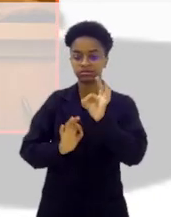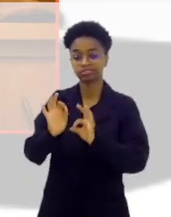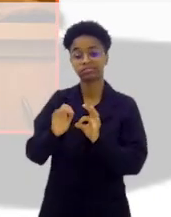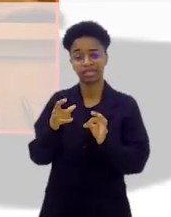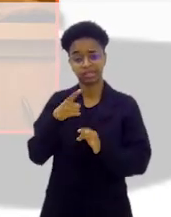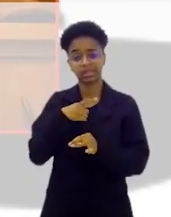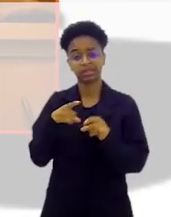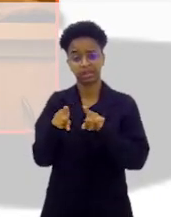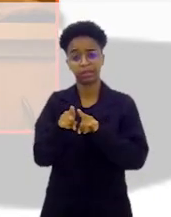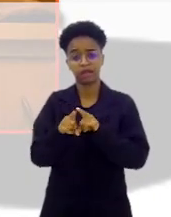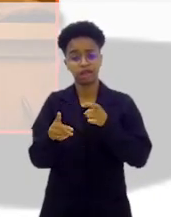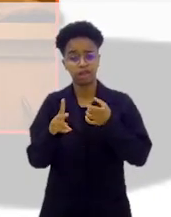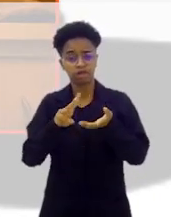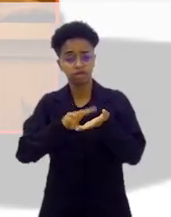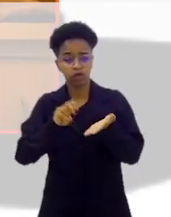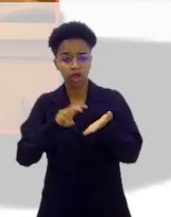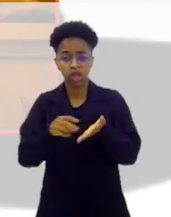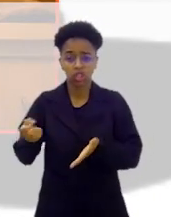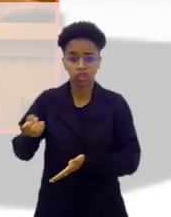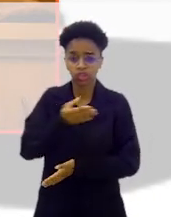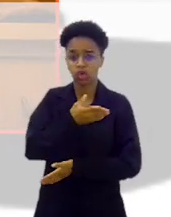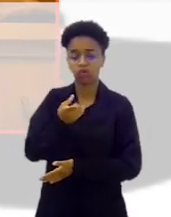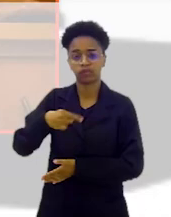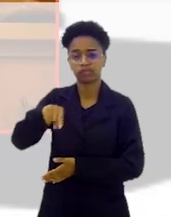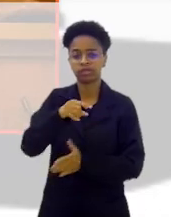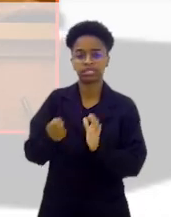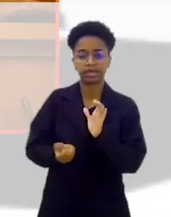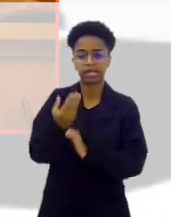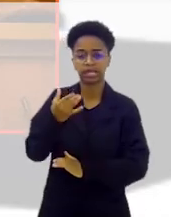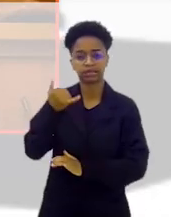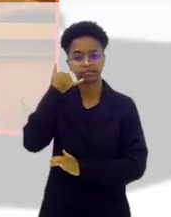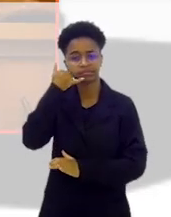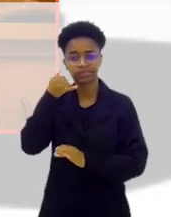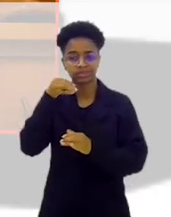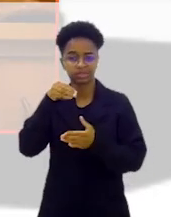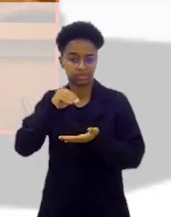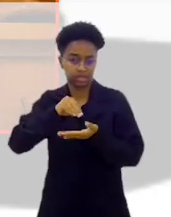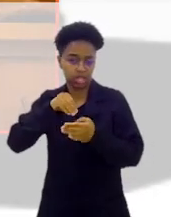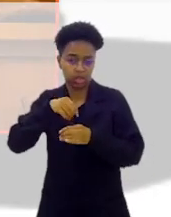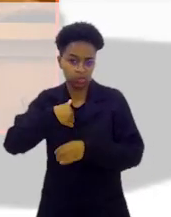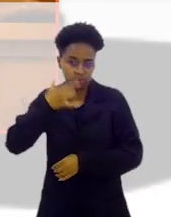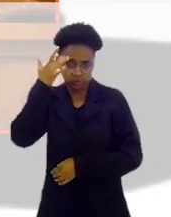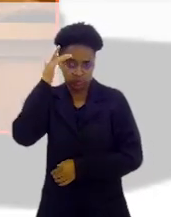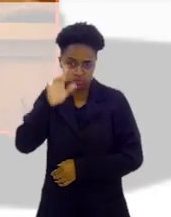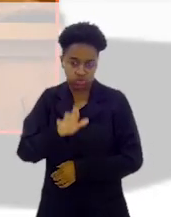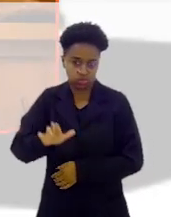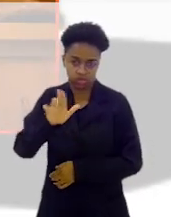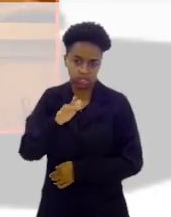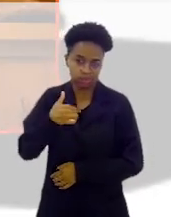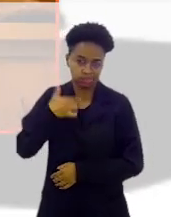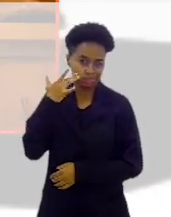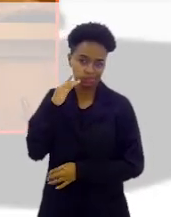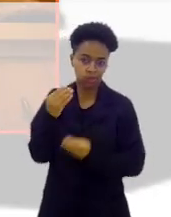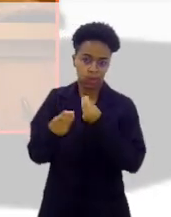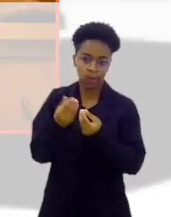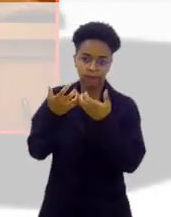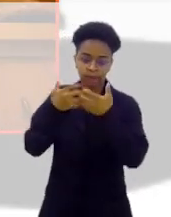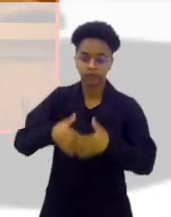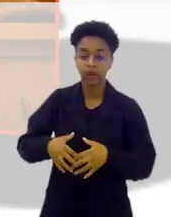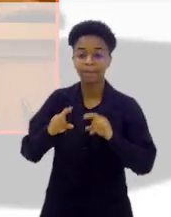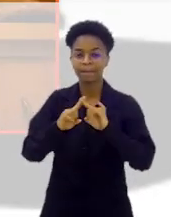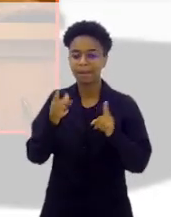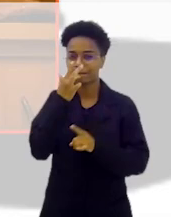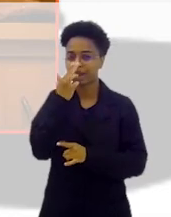formada. Existe até um vocabulário novo que inseriram aí no telefone que eu não sei muito bem como que é isso que